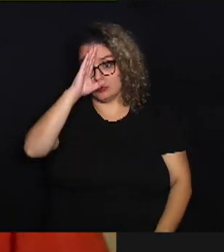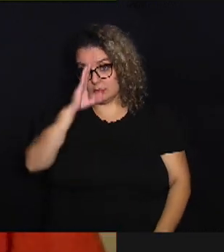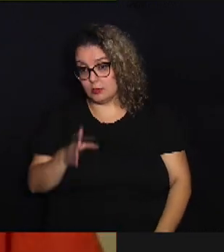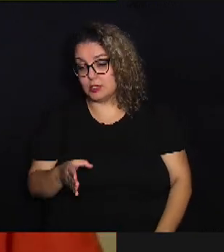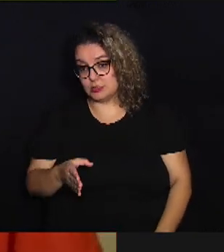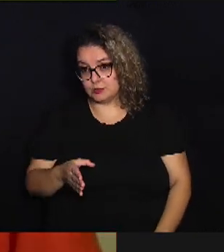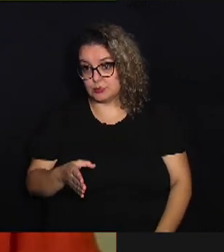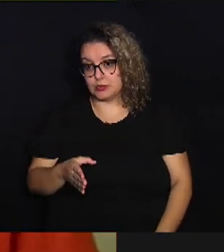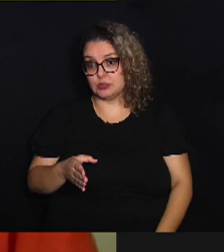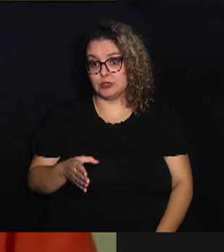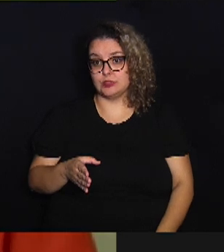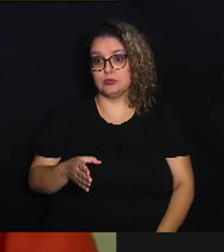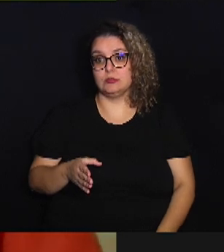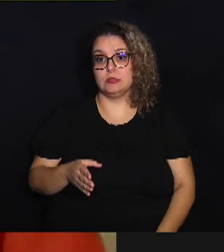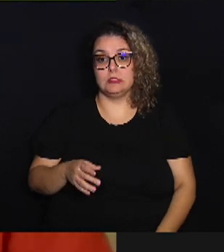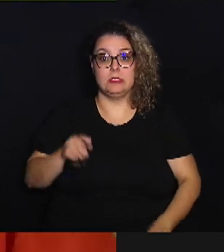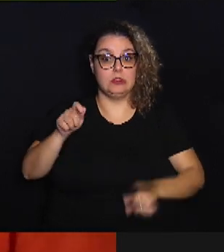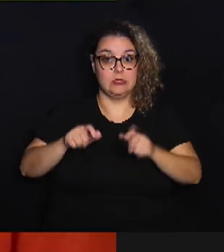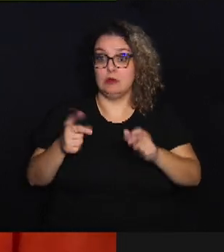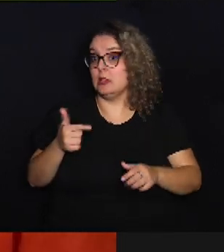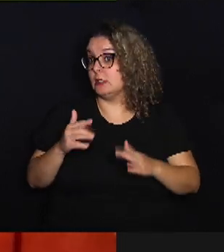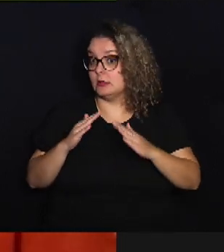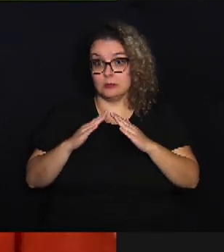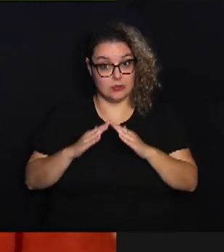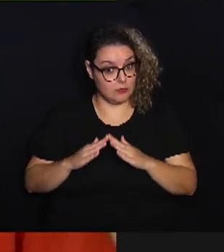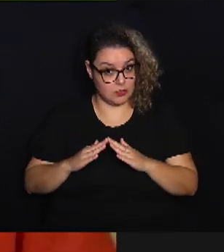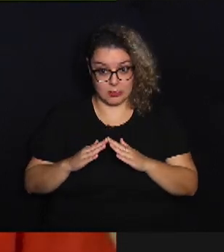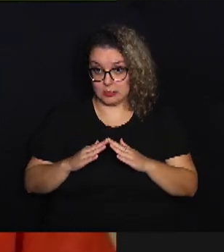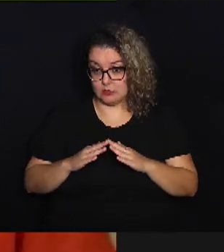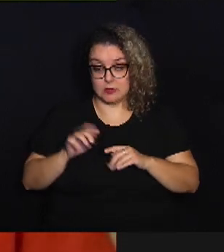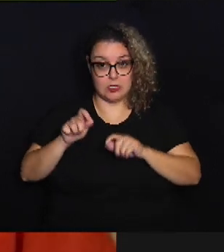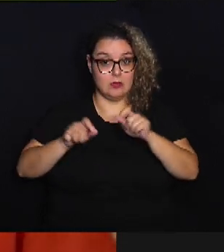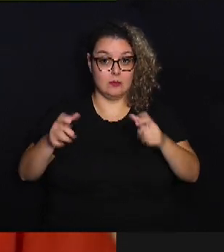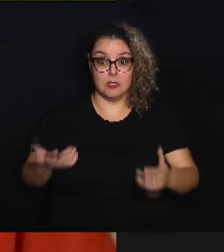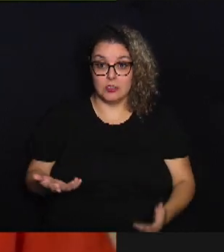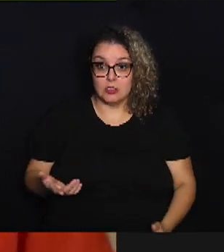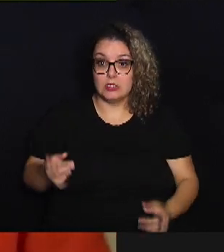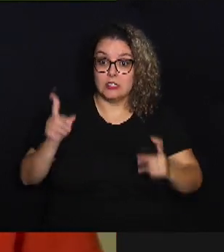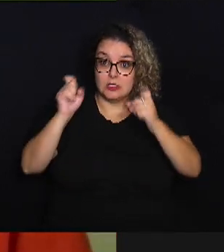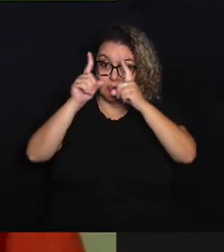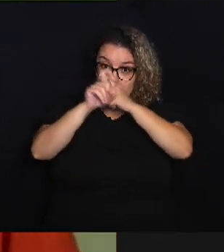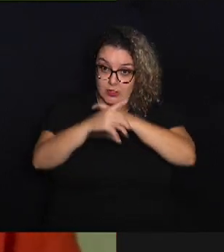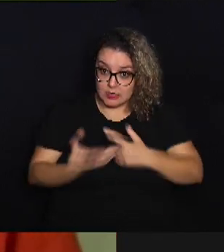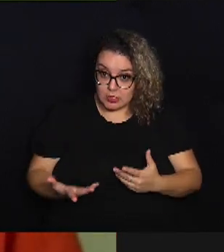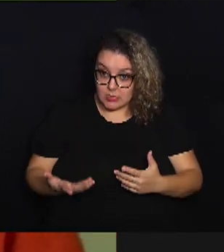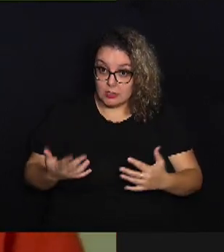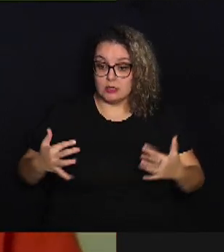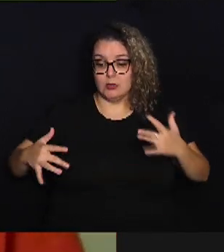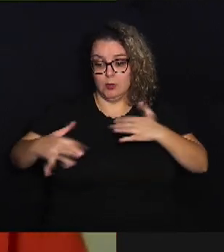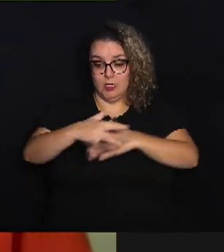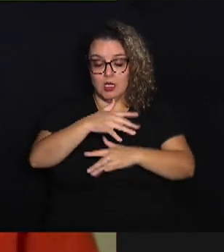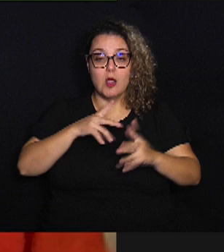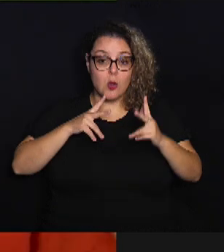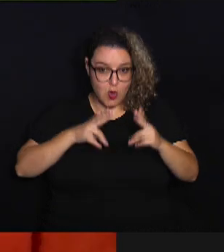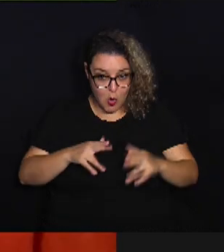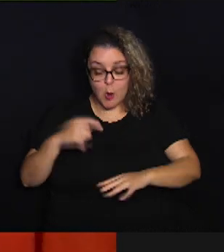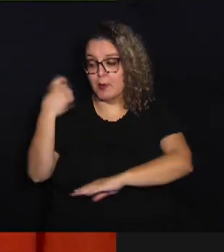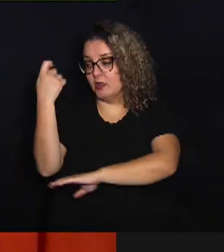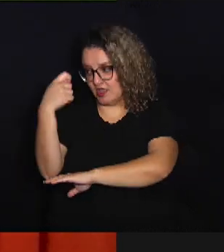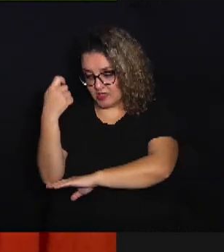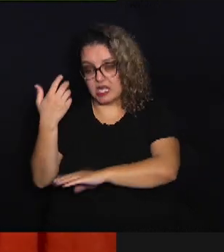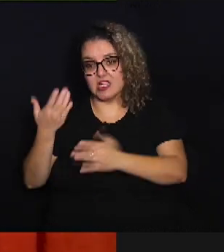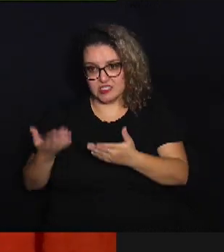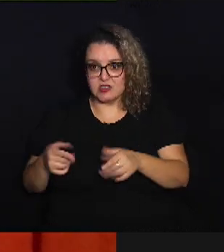das pessoas não terem moradia, das pessoas terem dificuldades de circulação, como foi no Rio Grande do Sul,